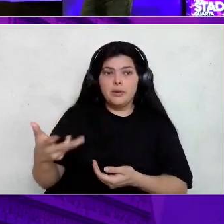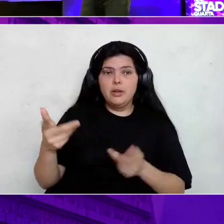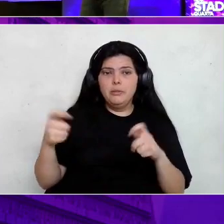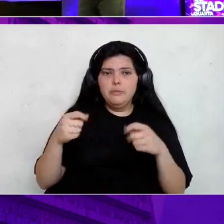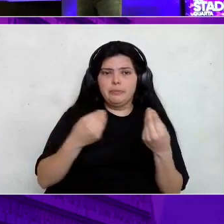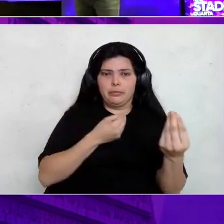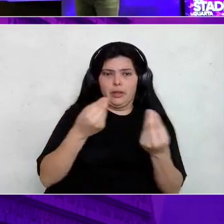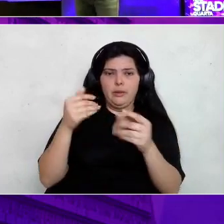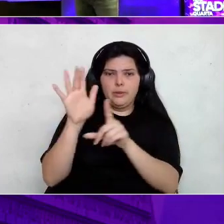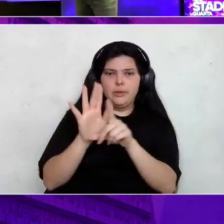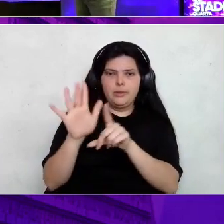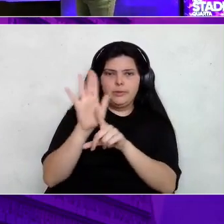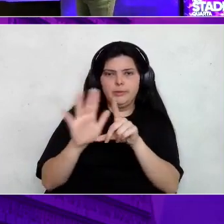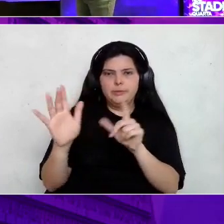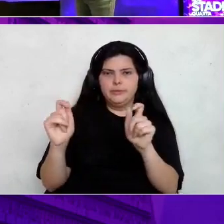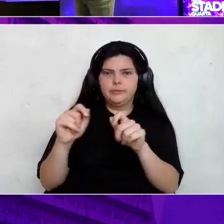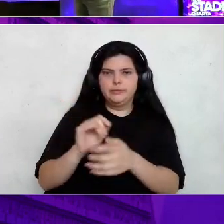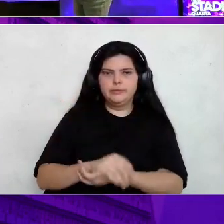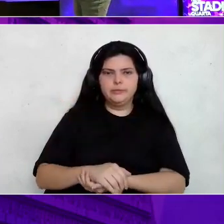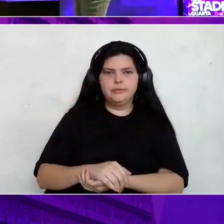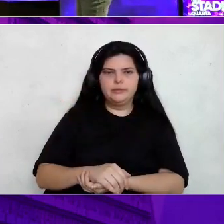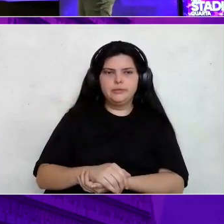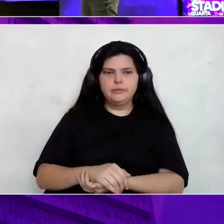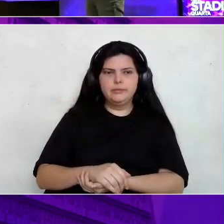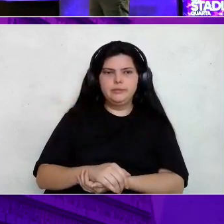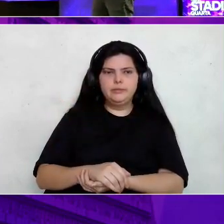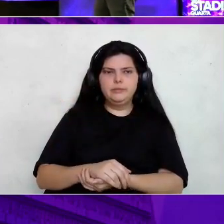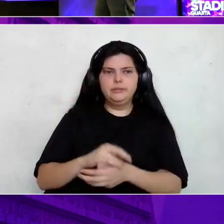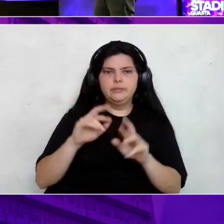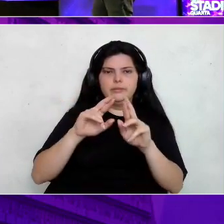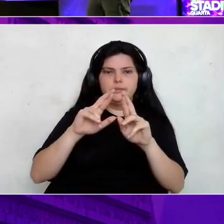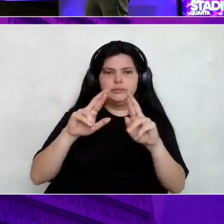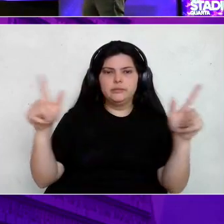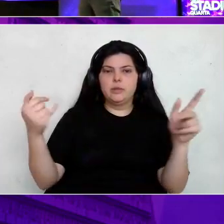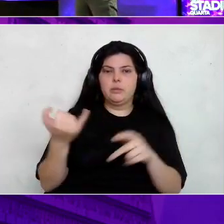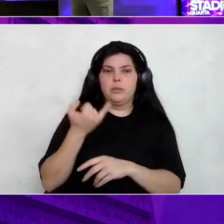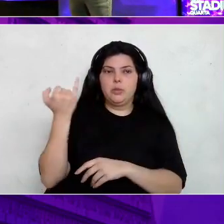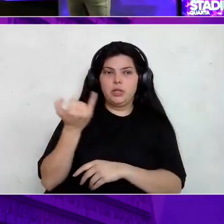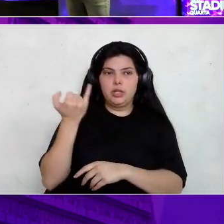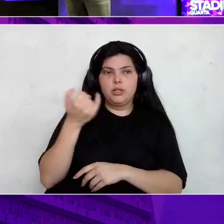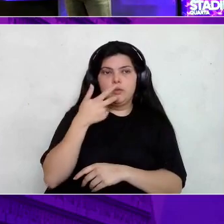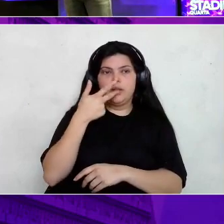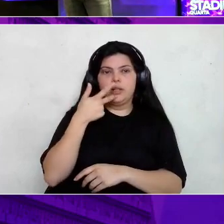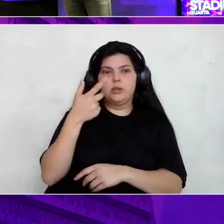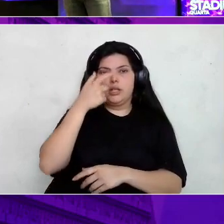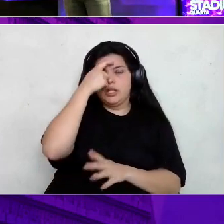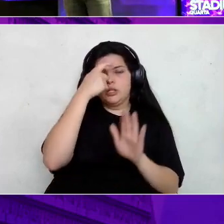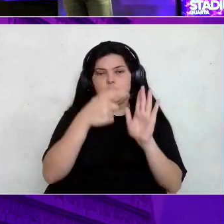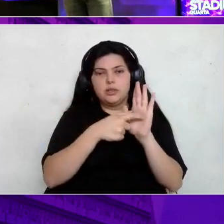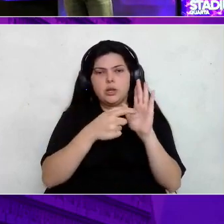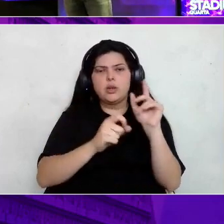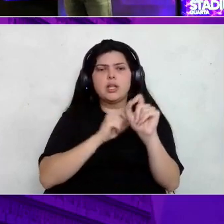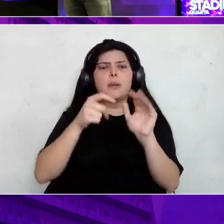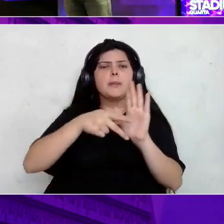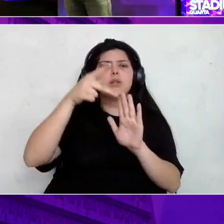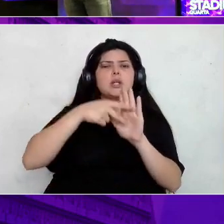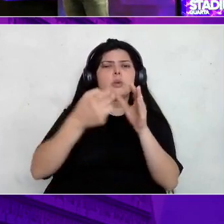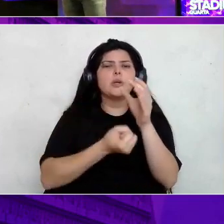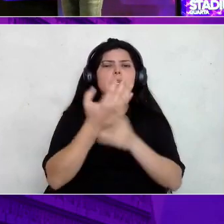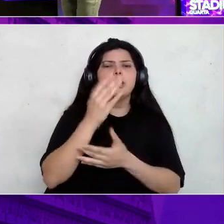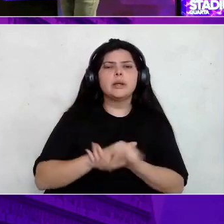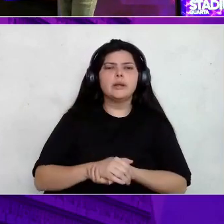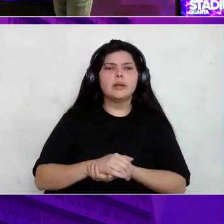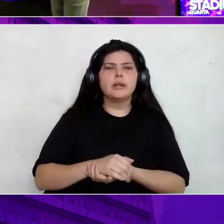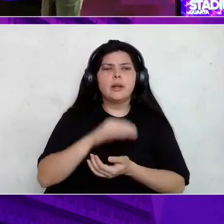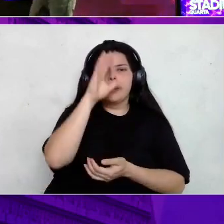do HeatWave. Então, é um diferencial bem interessante. Falando de machine learning, quem faz projetos de machine learning aqui? Vários,